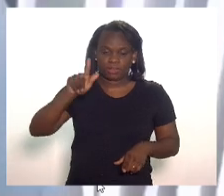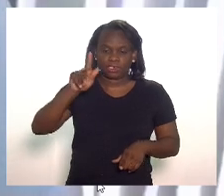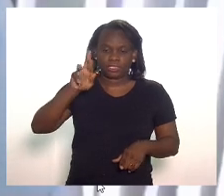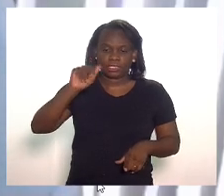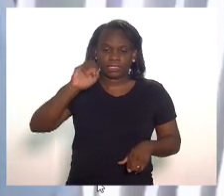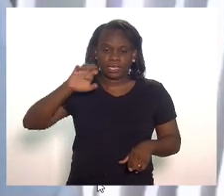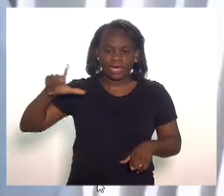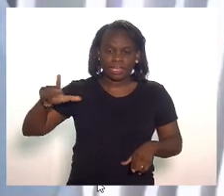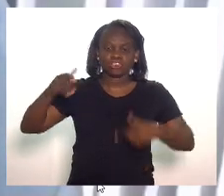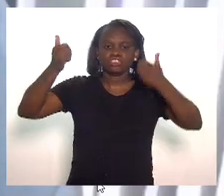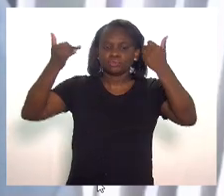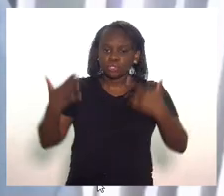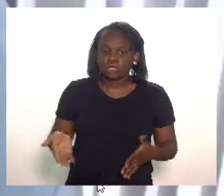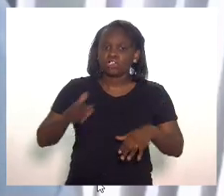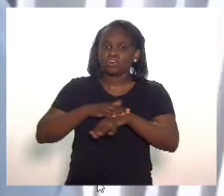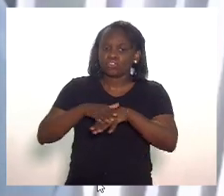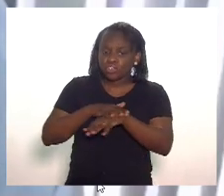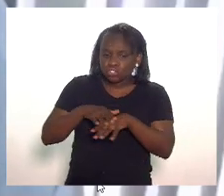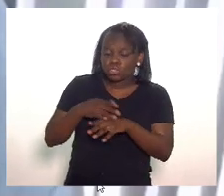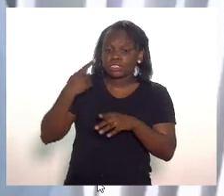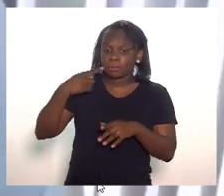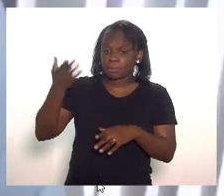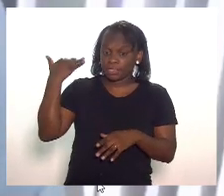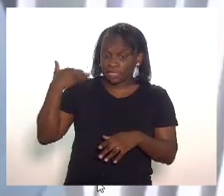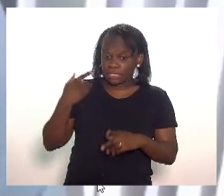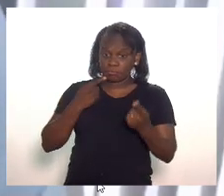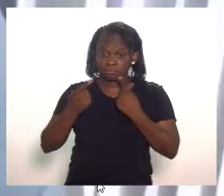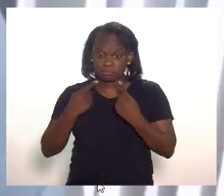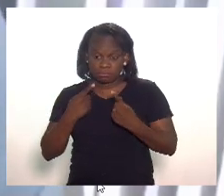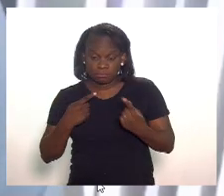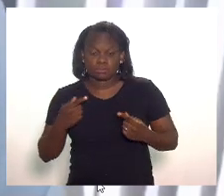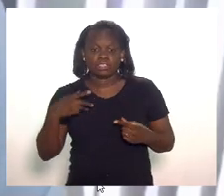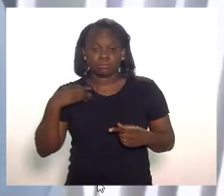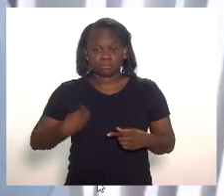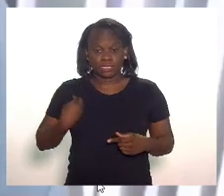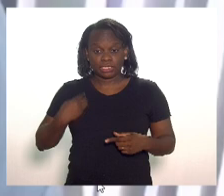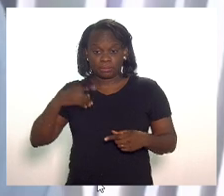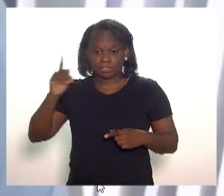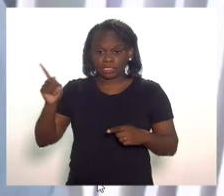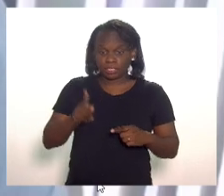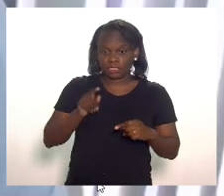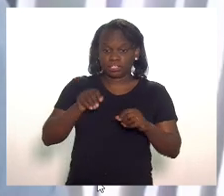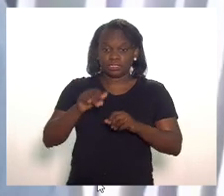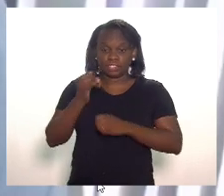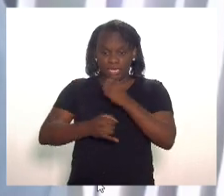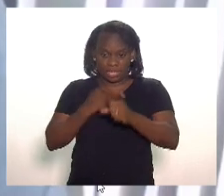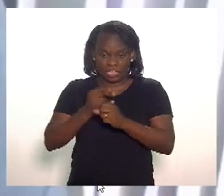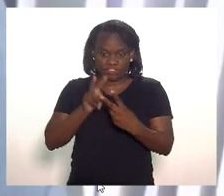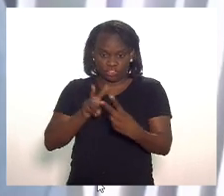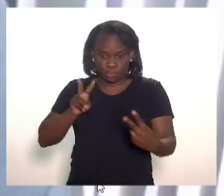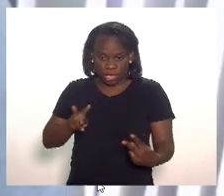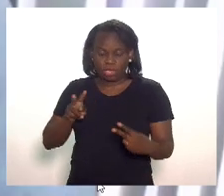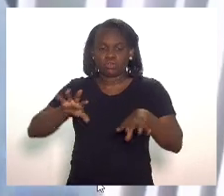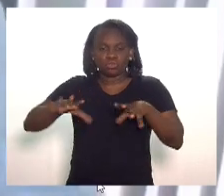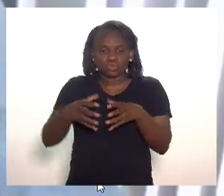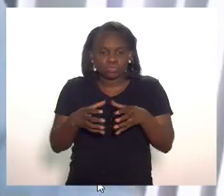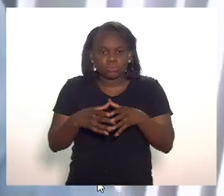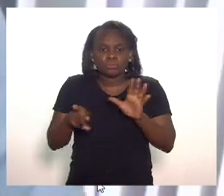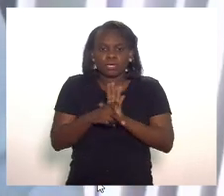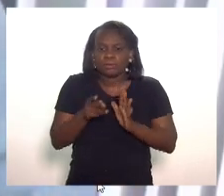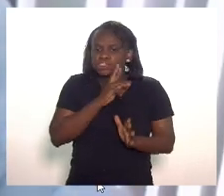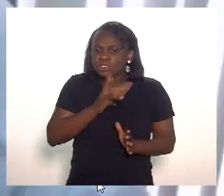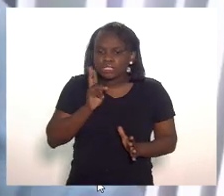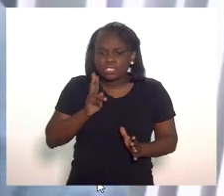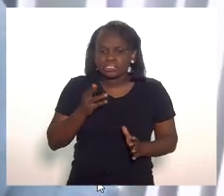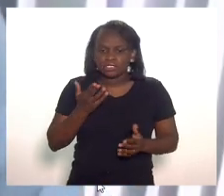que tem dialogado que na semana passada inclusive recebeu presencialmente online setores da gastronomia que eu quero dizer